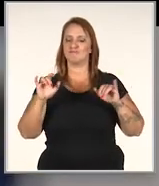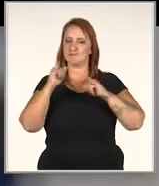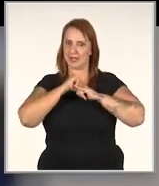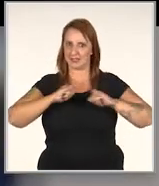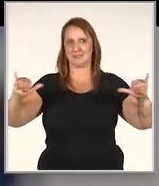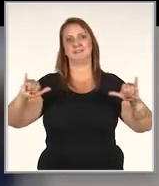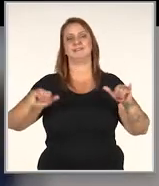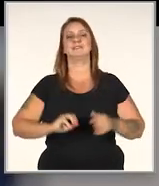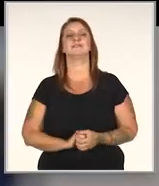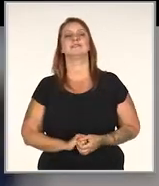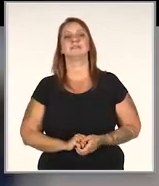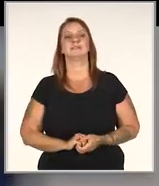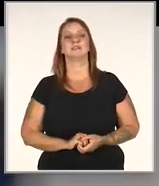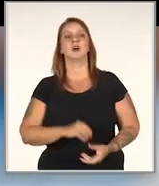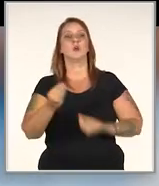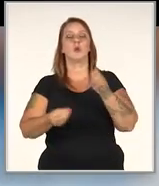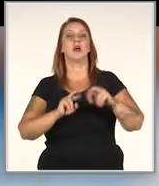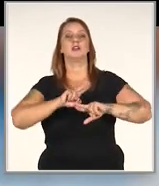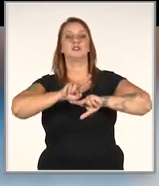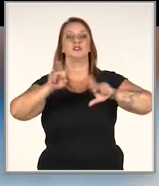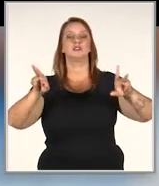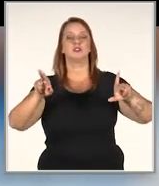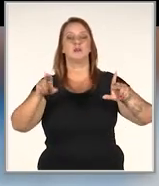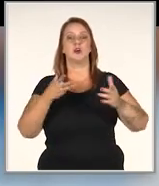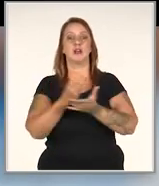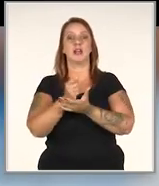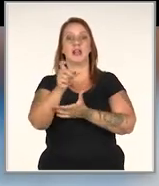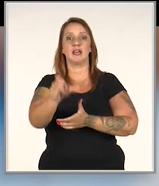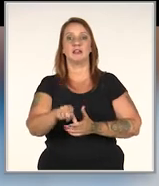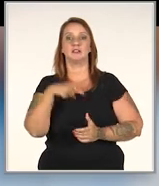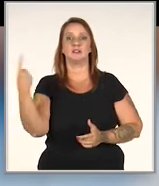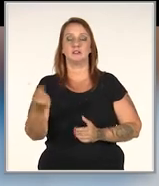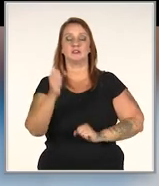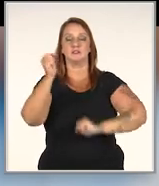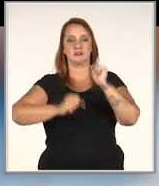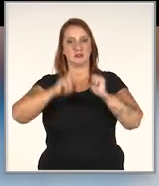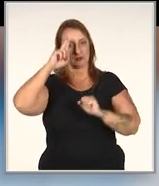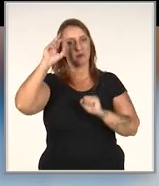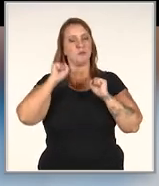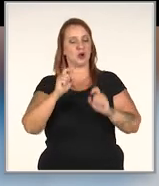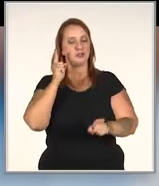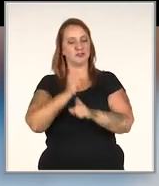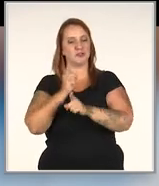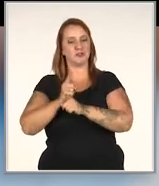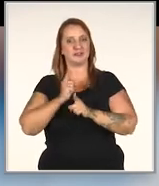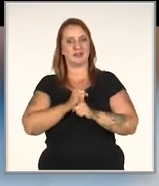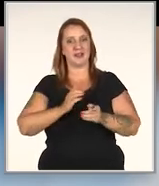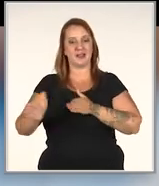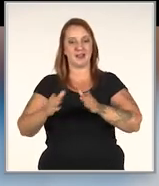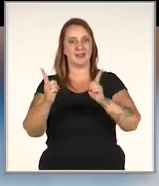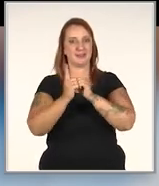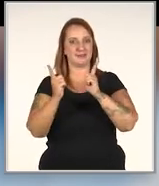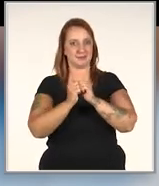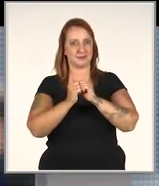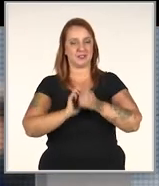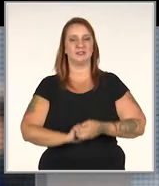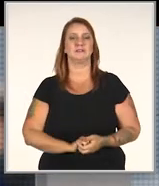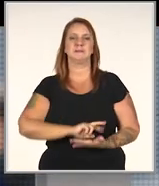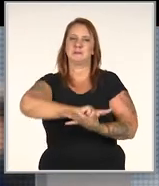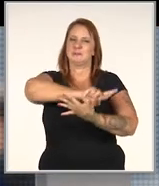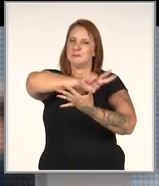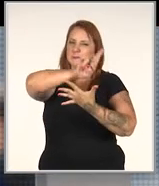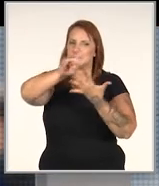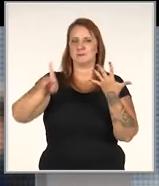especialista em marketing, quais são esses tipos de clientes que os nossos empresários podem encontrar aí durante o atendimento?